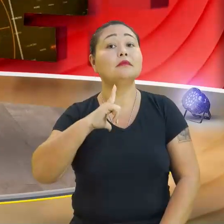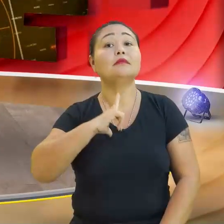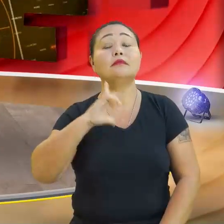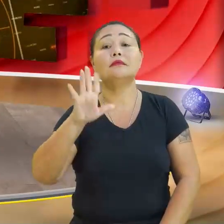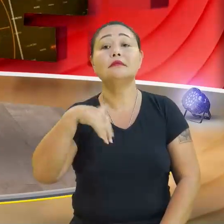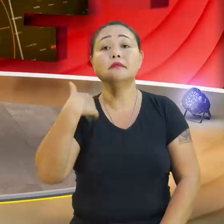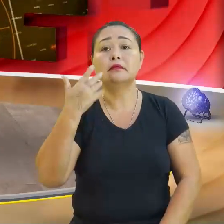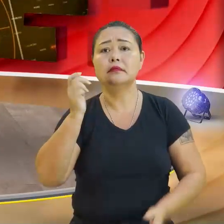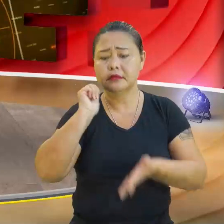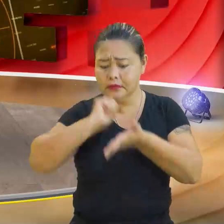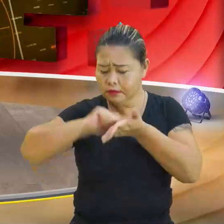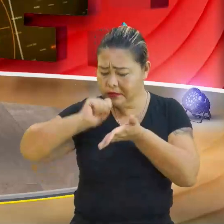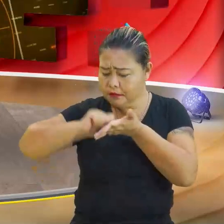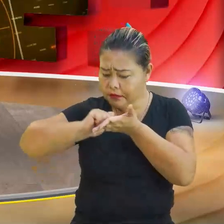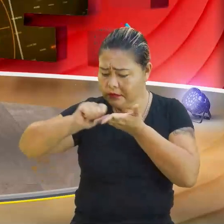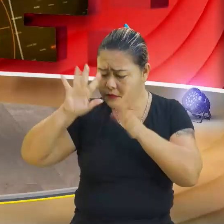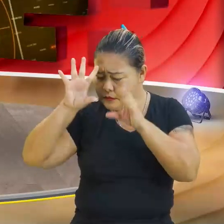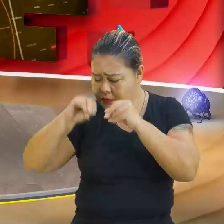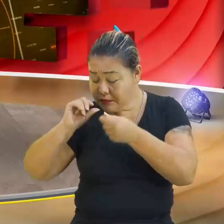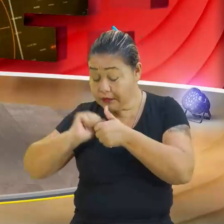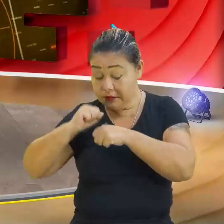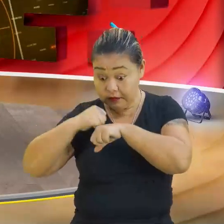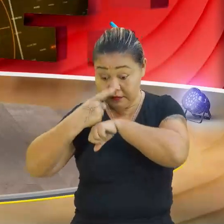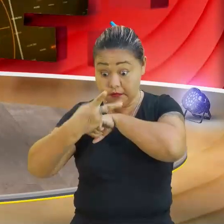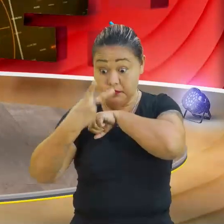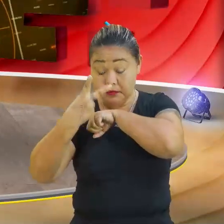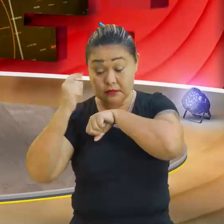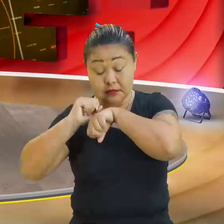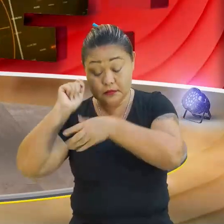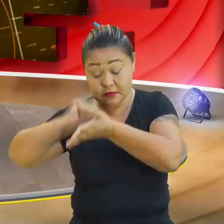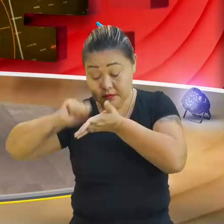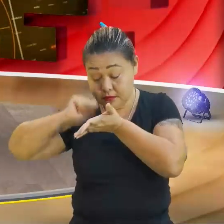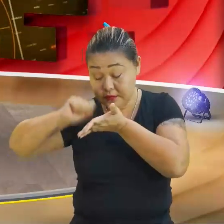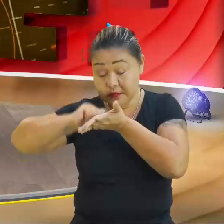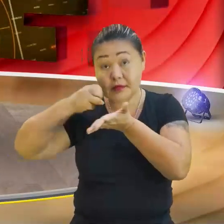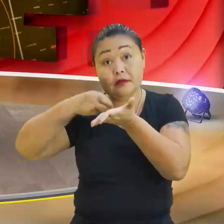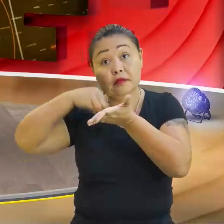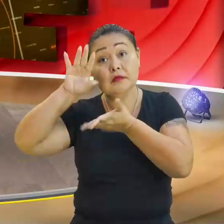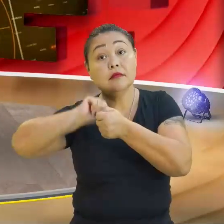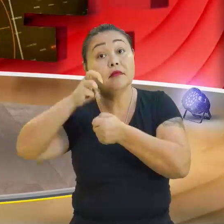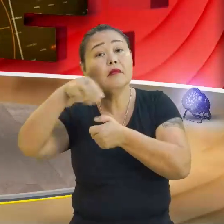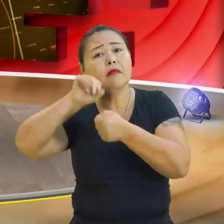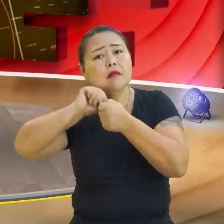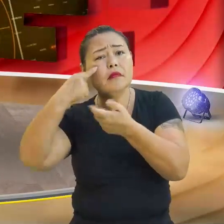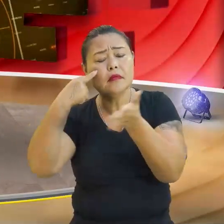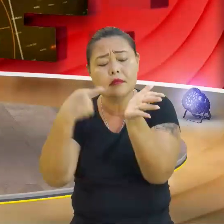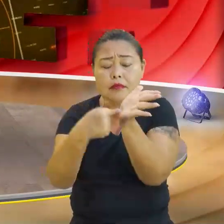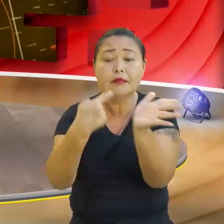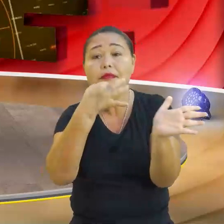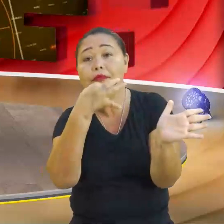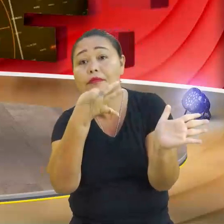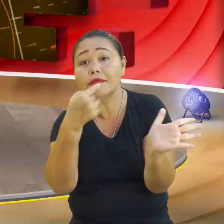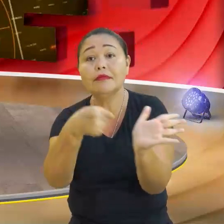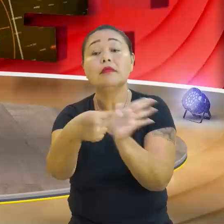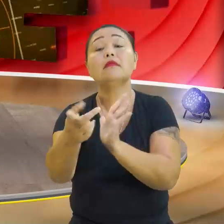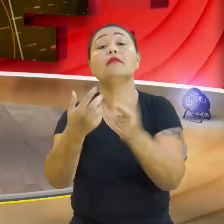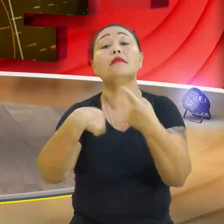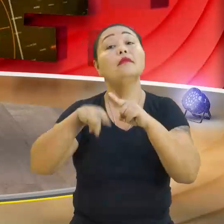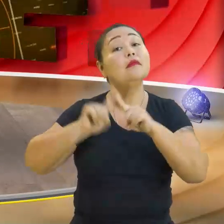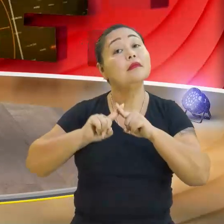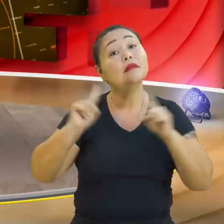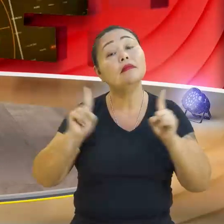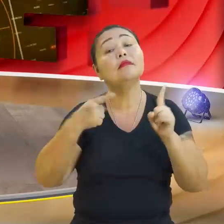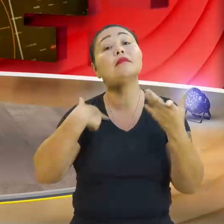escrevendo paródia. Às duas horas da manhã, a pessoa mandando mensagem do professor Maurício, hein, olha essa aqui, o que você acha, o que você acha? Mas faz